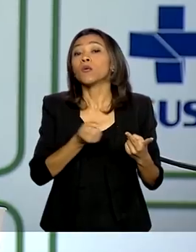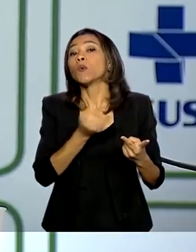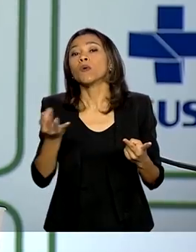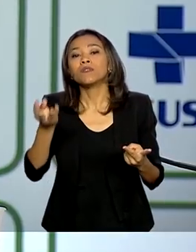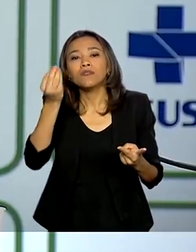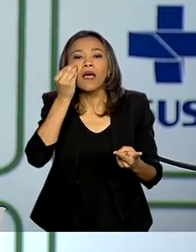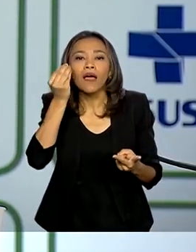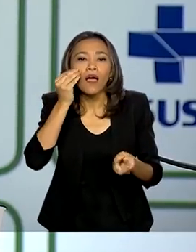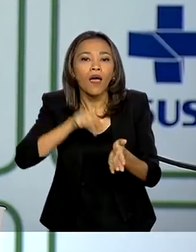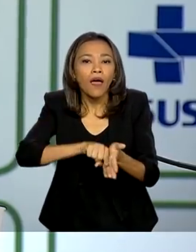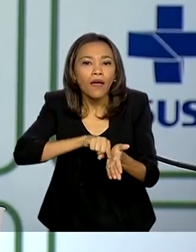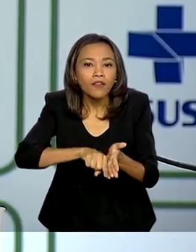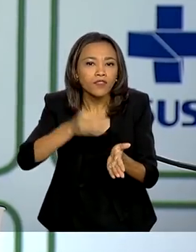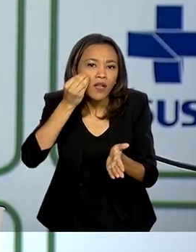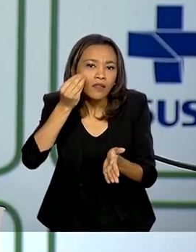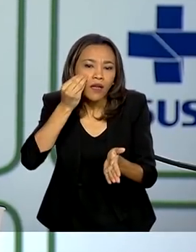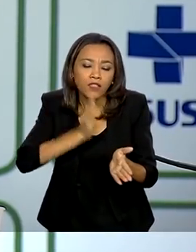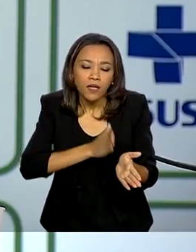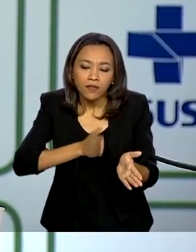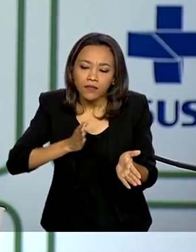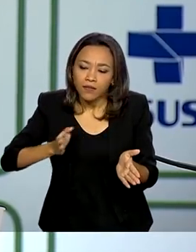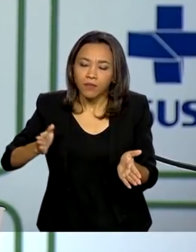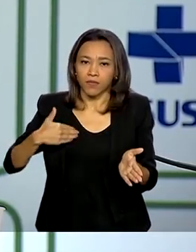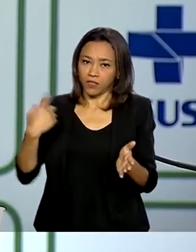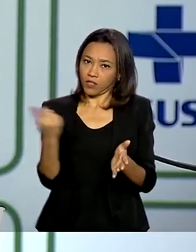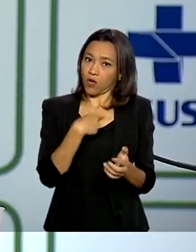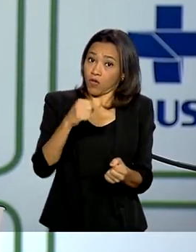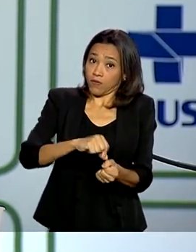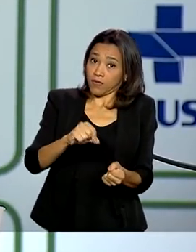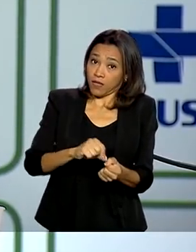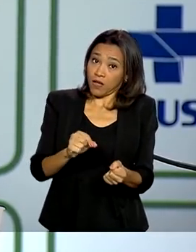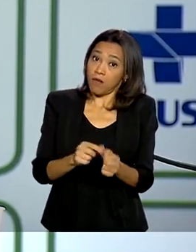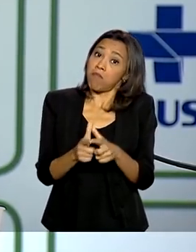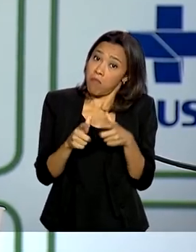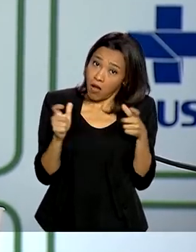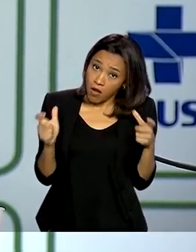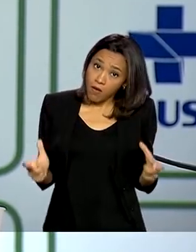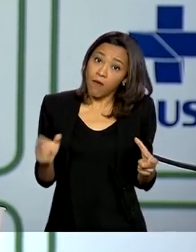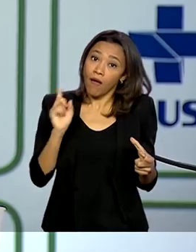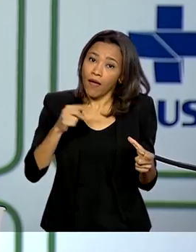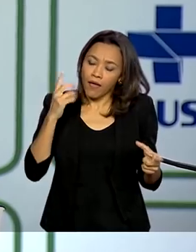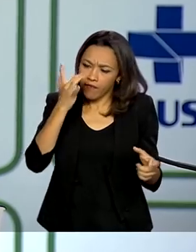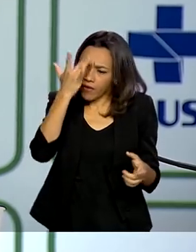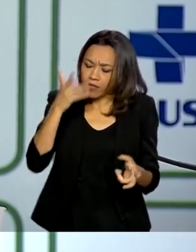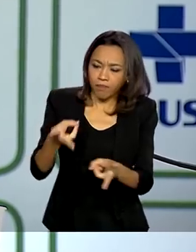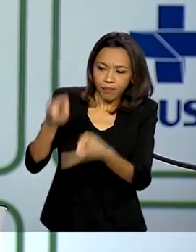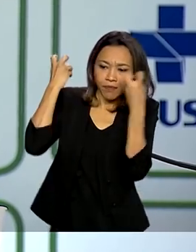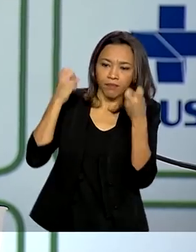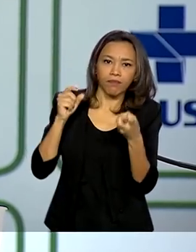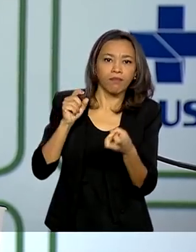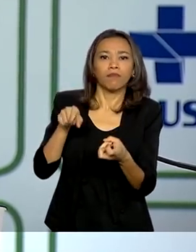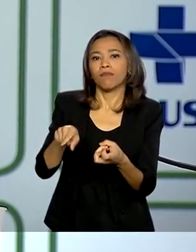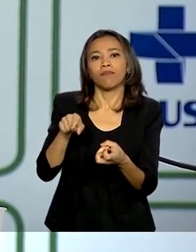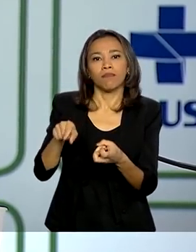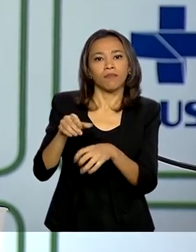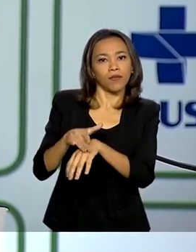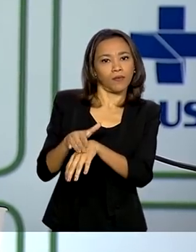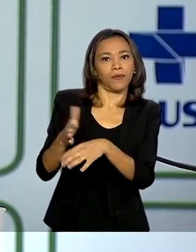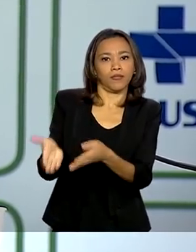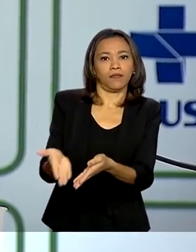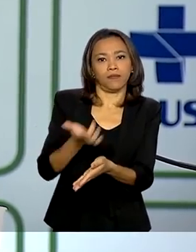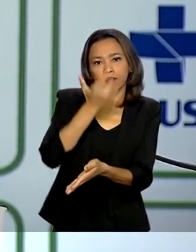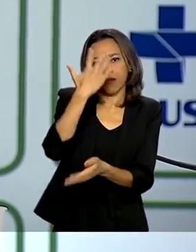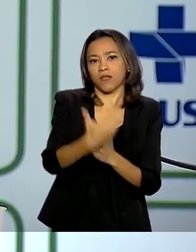fizermos. Quanto mais testes nós fizermos, maior vai ser a identificação do número de casos. Isso é uma coisa tão óbvia.